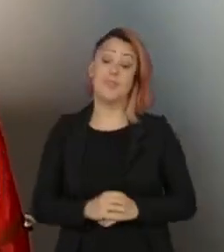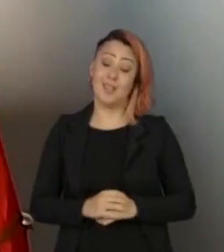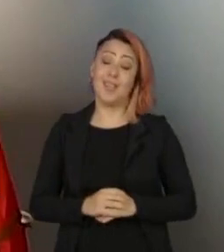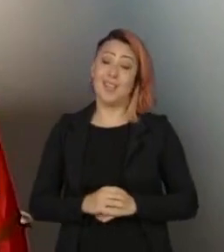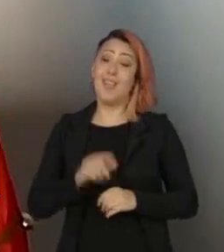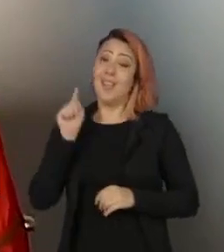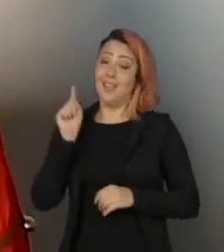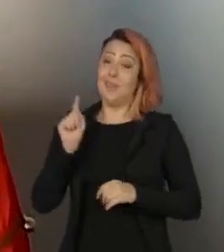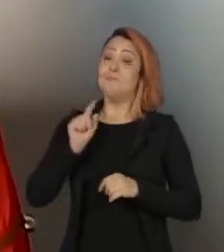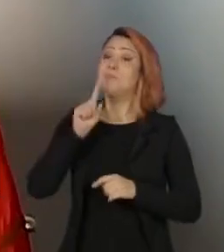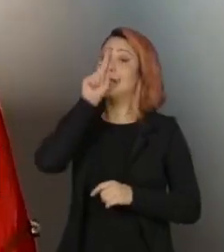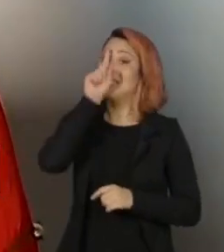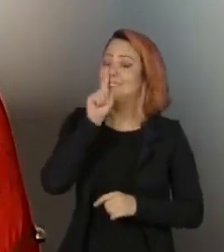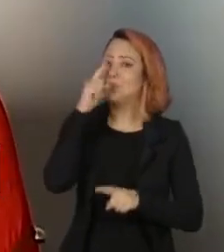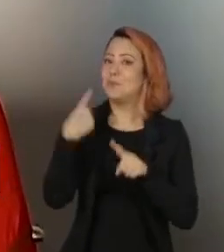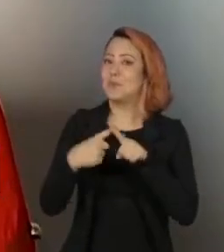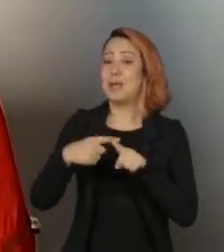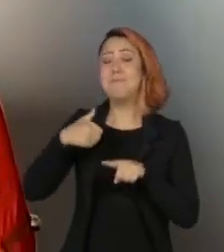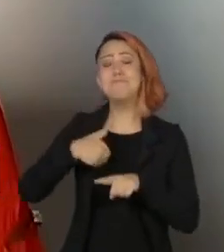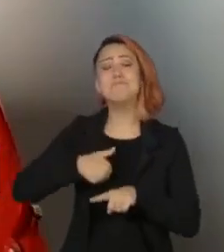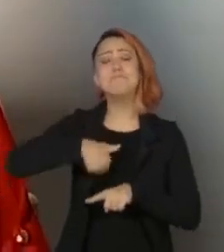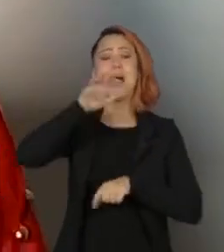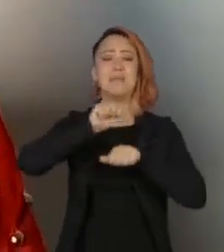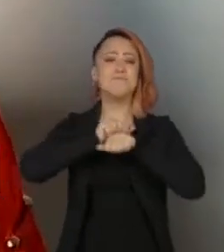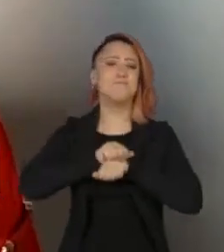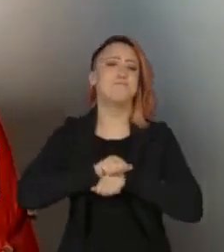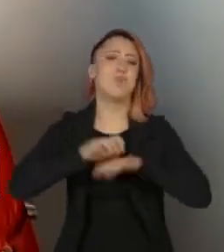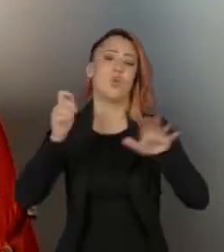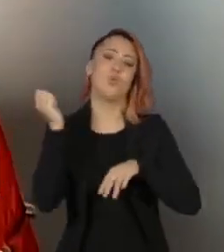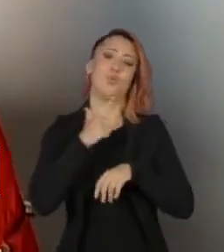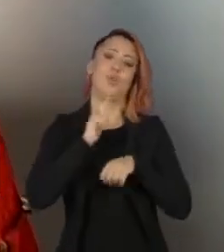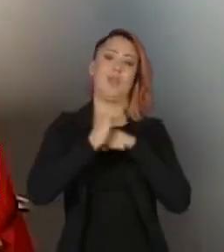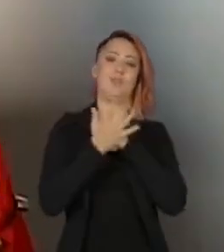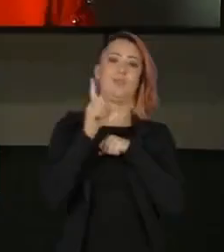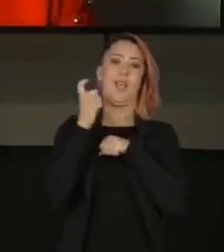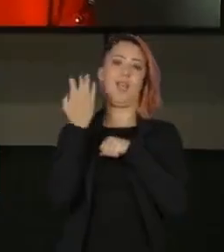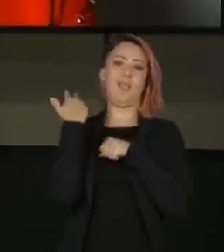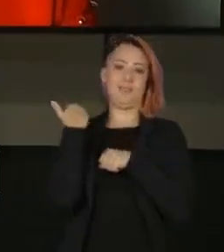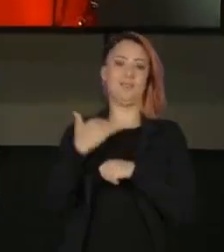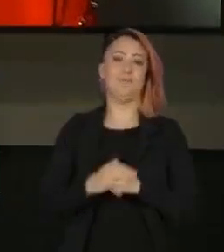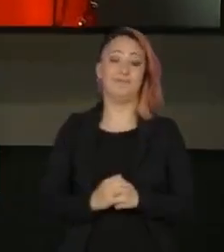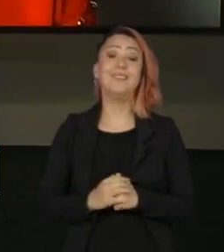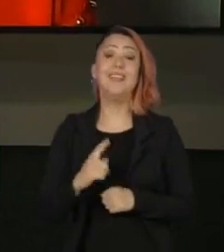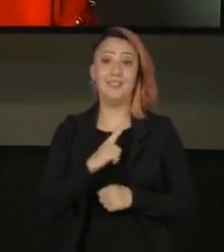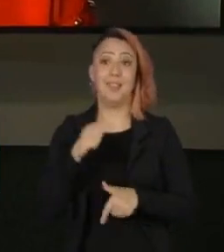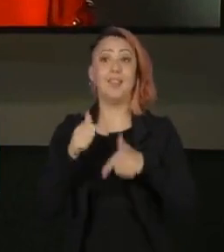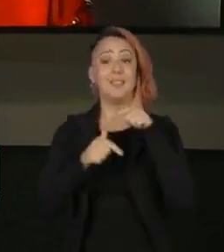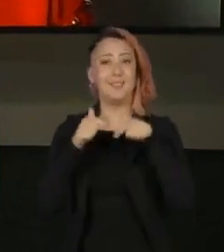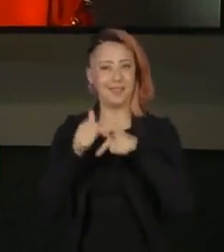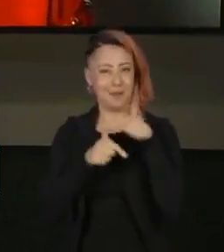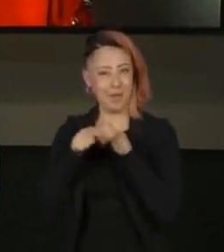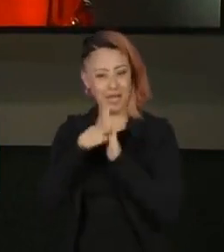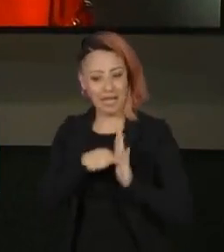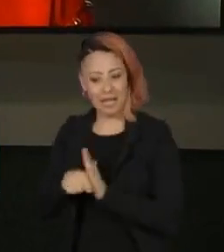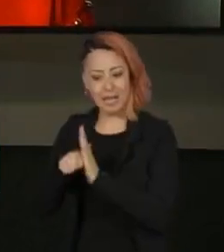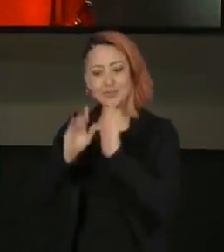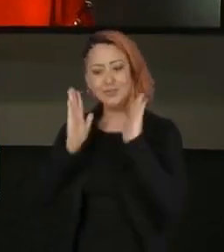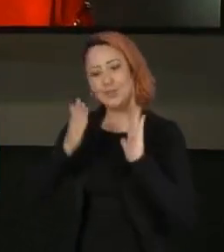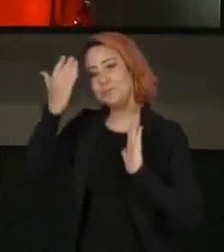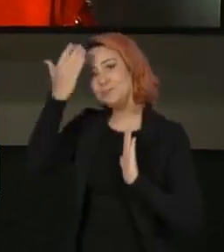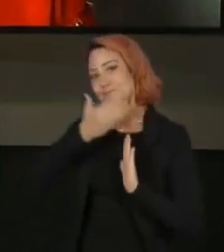transmissível, sim, procede. Alguns trabalhos sugerem, inclusive, Joyce, que ela tenha